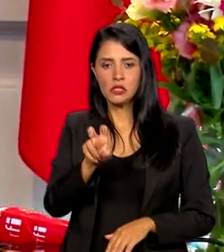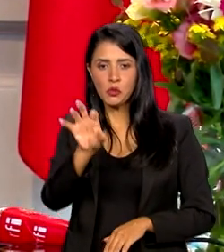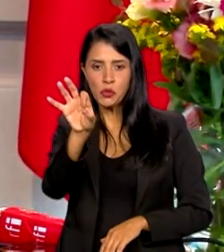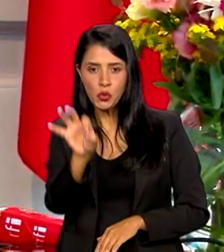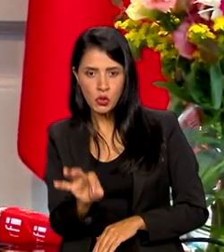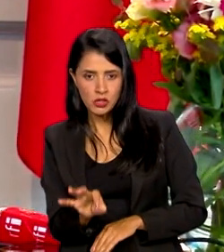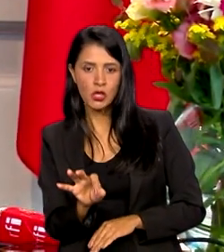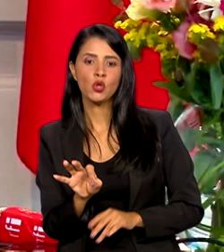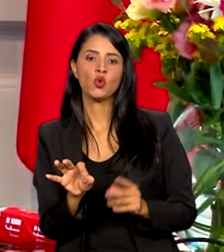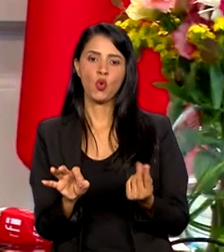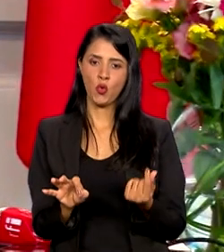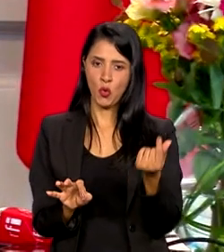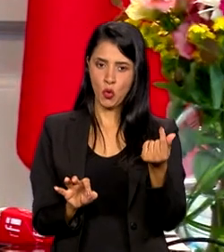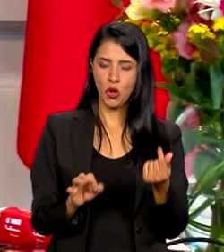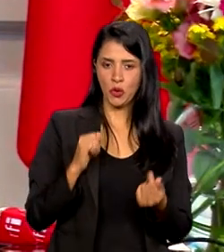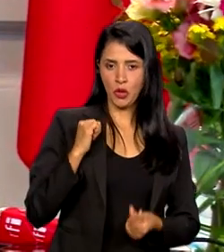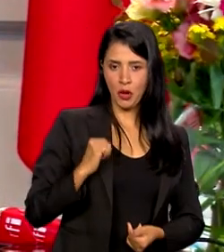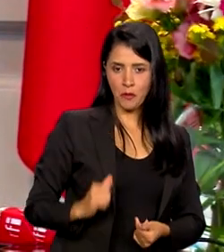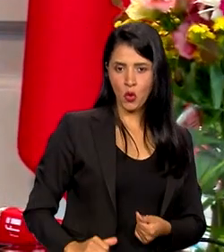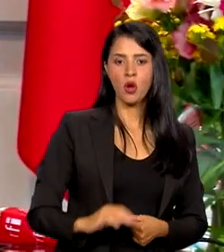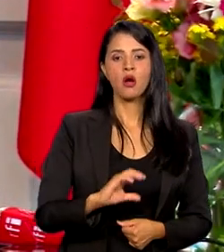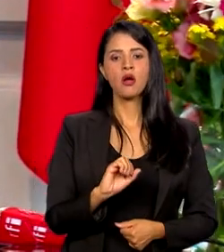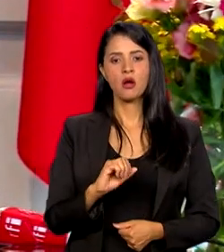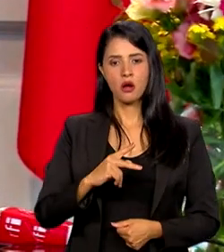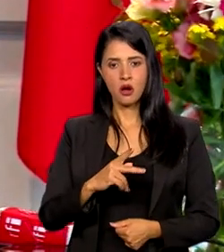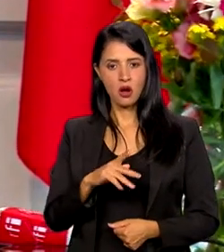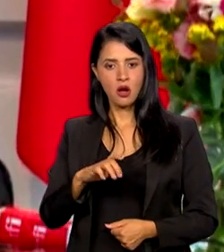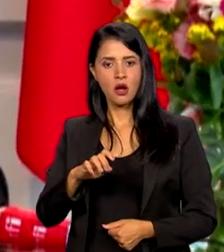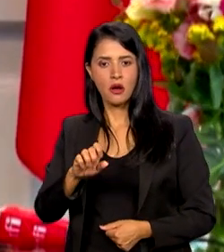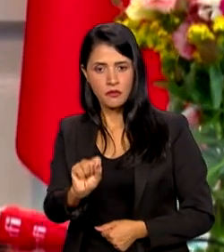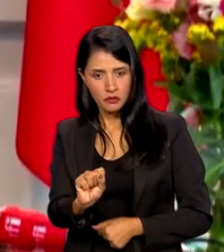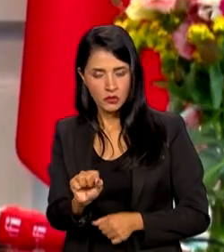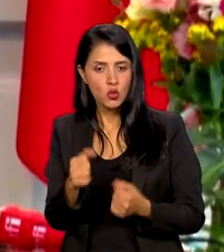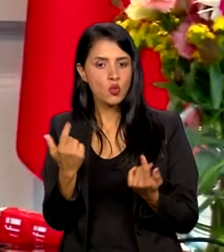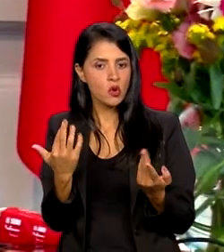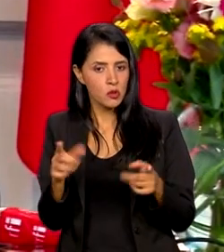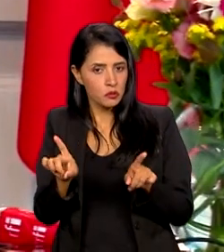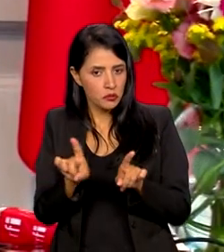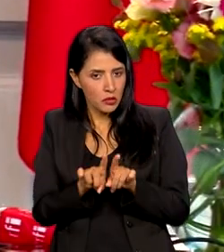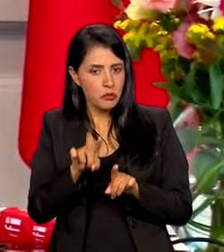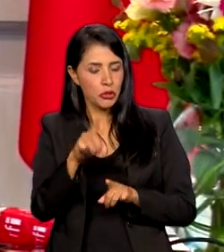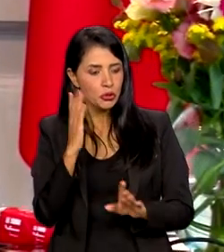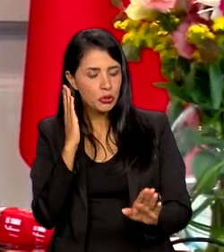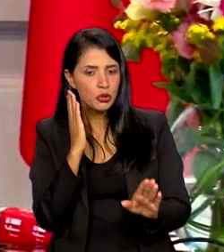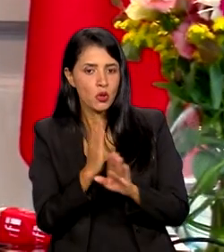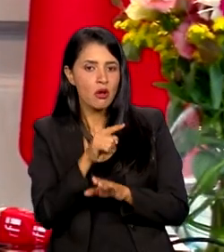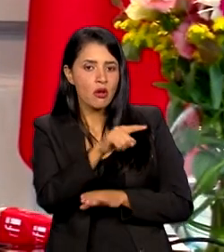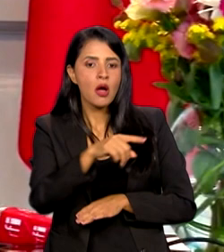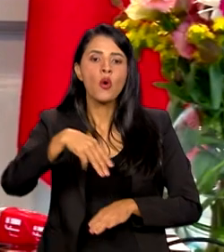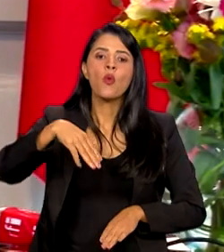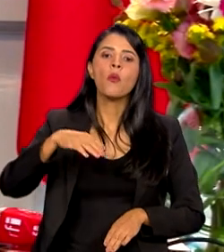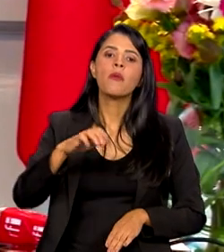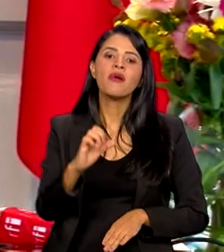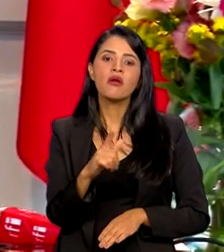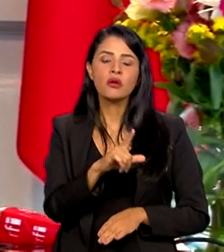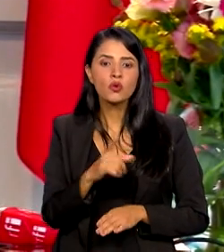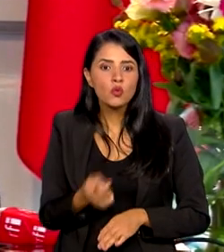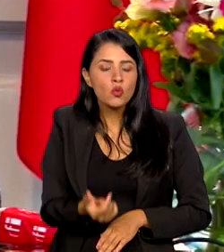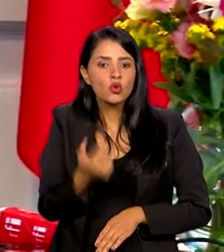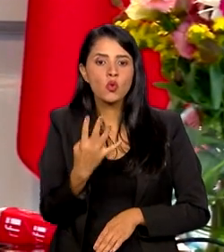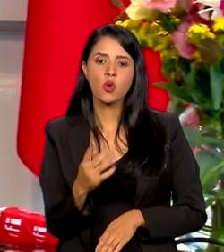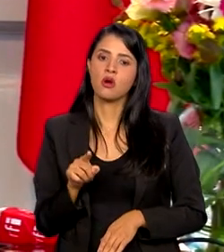da Capes. Da mesma forma, nós encontramos o Ministério com quase 4 mil obras